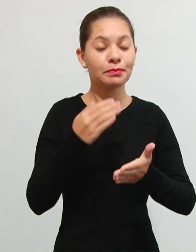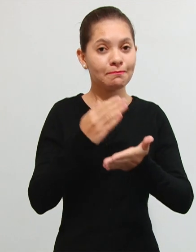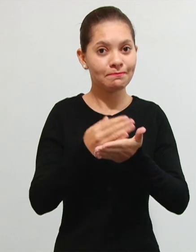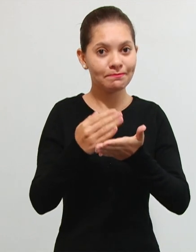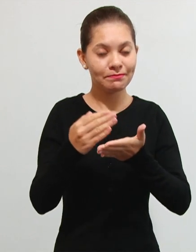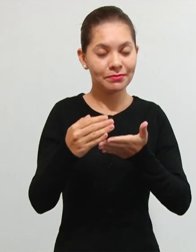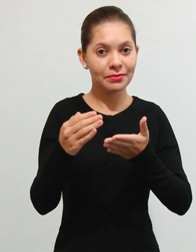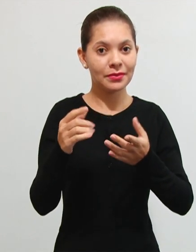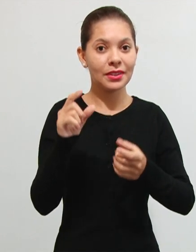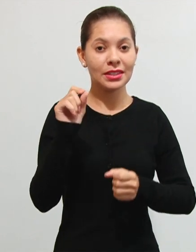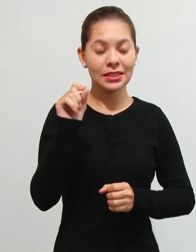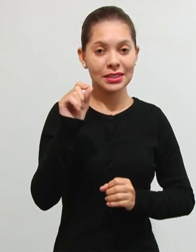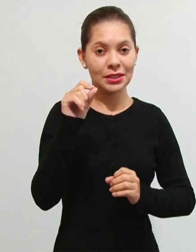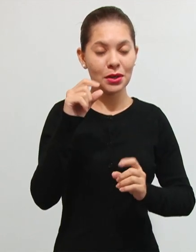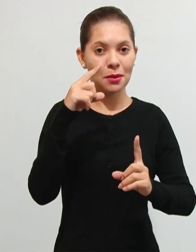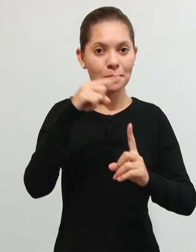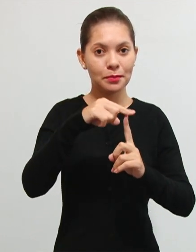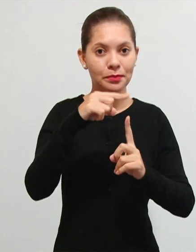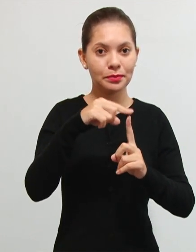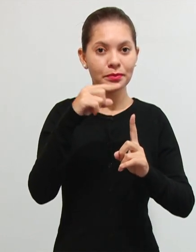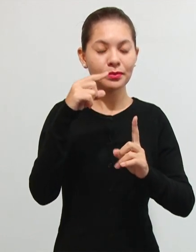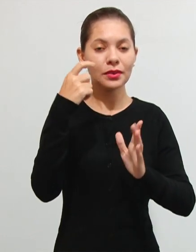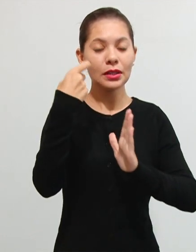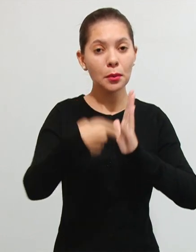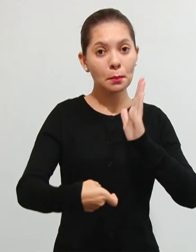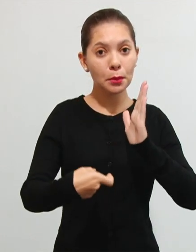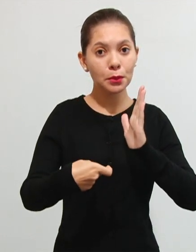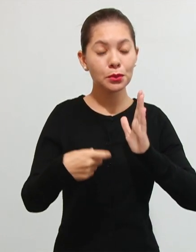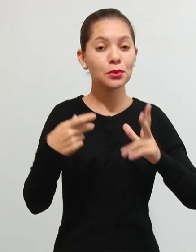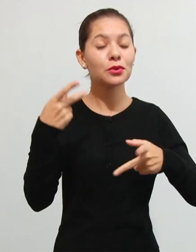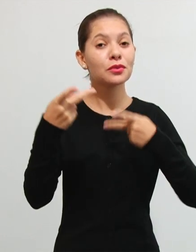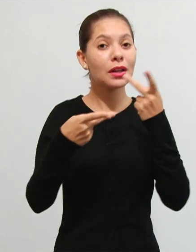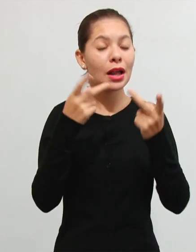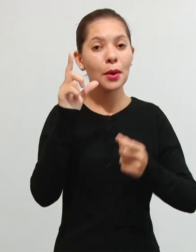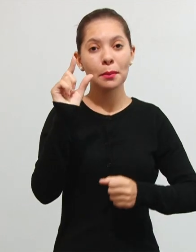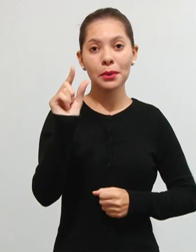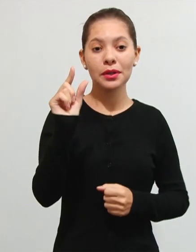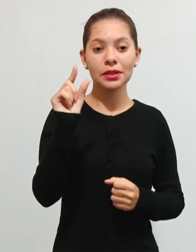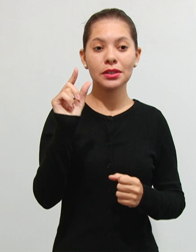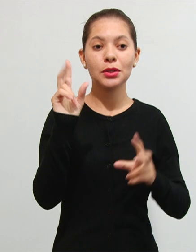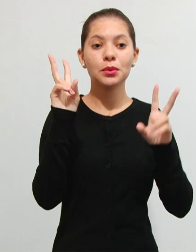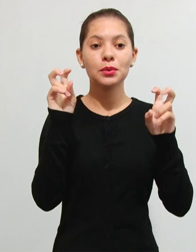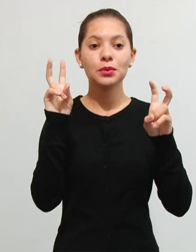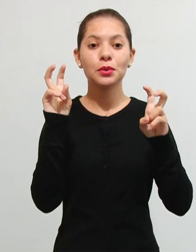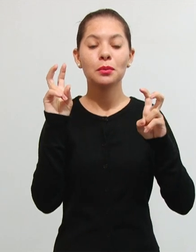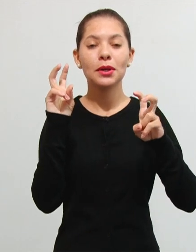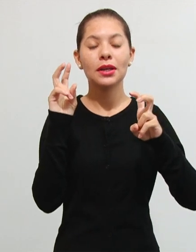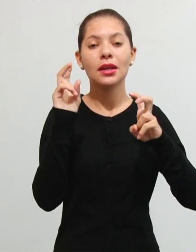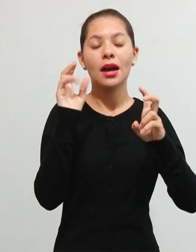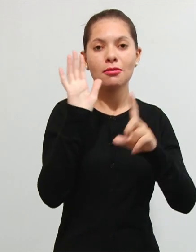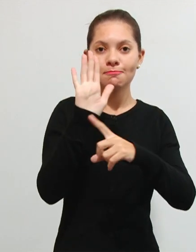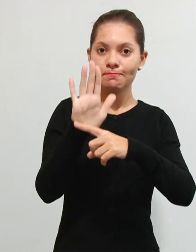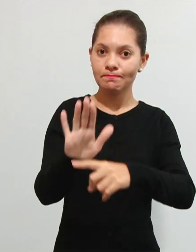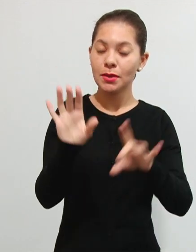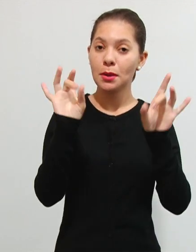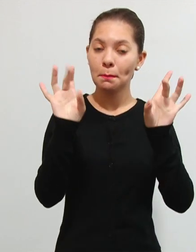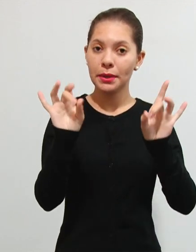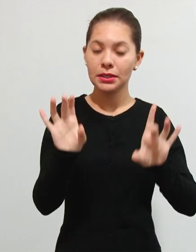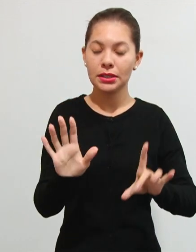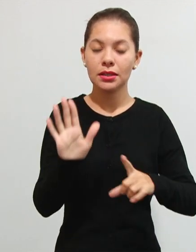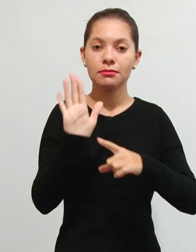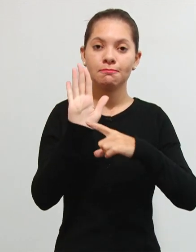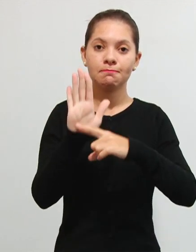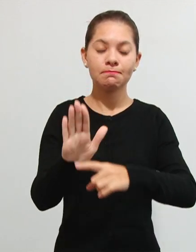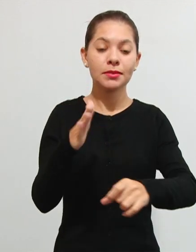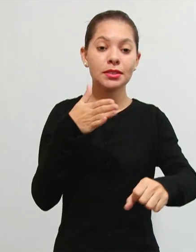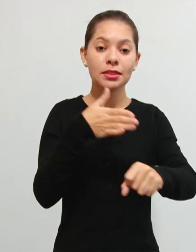continuidade aqui as espécies de tributos ainda falar um pouquinho das contribuições especiais especialmente dessas contribuições